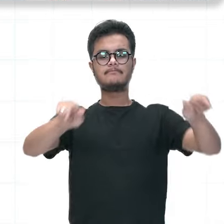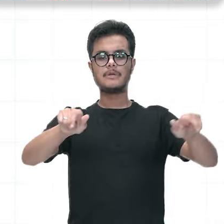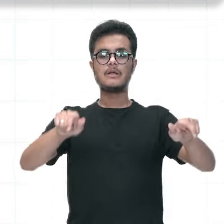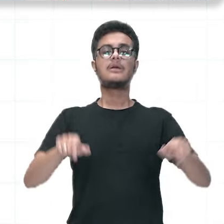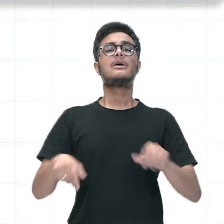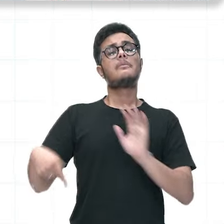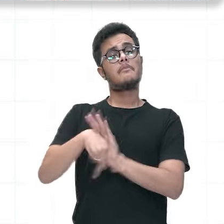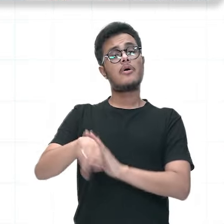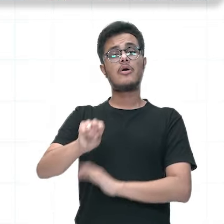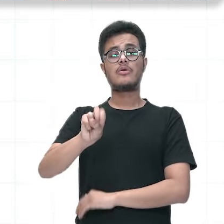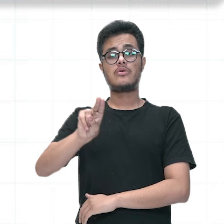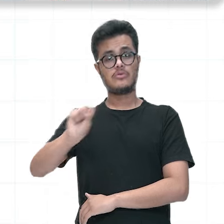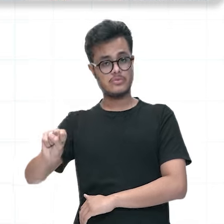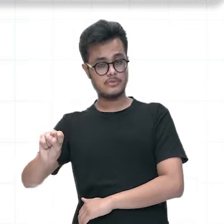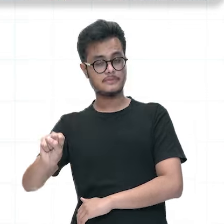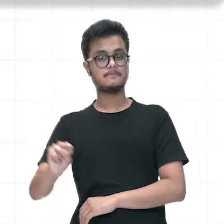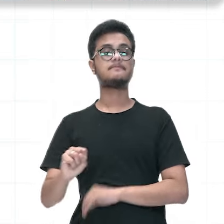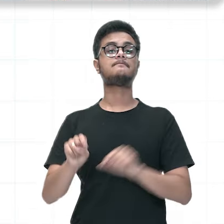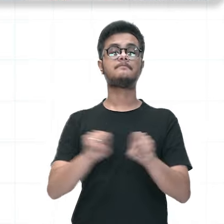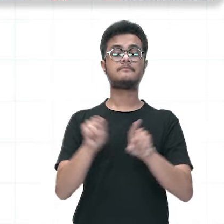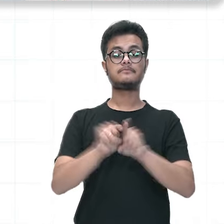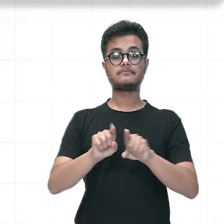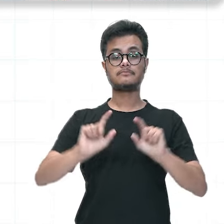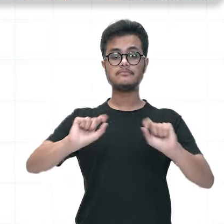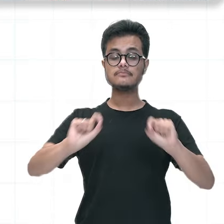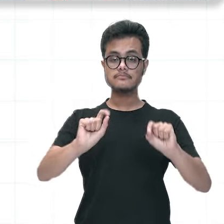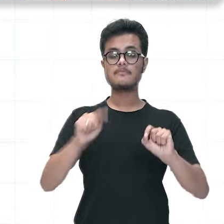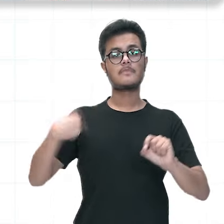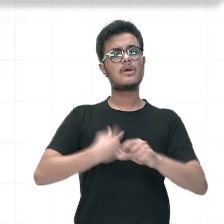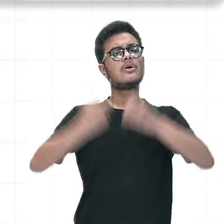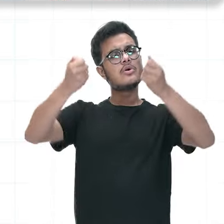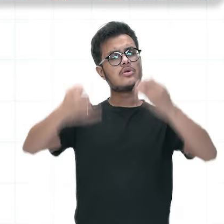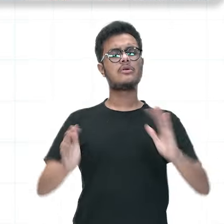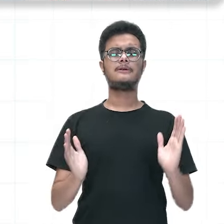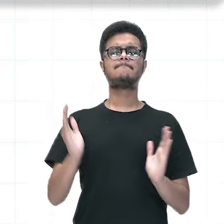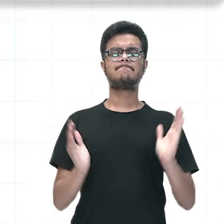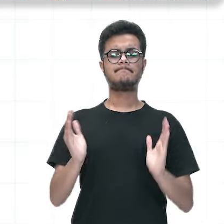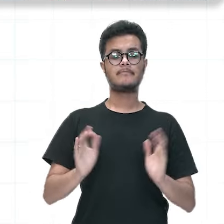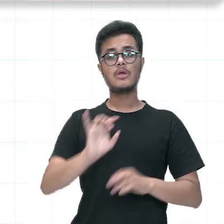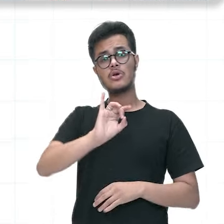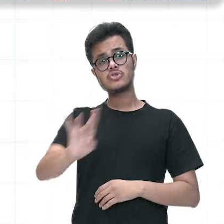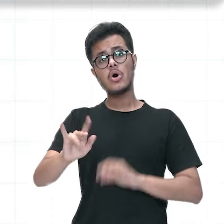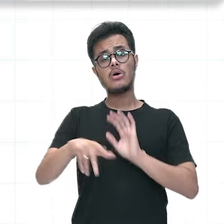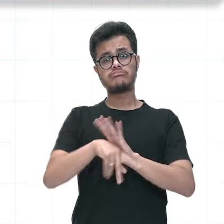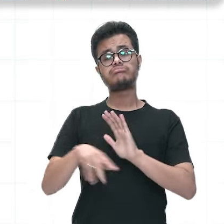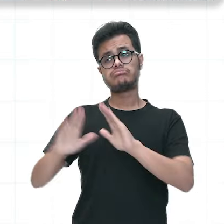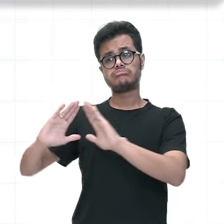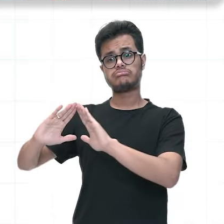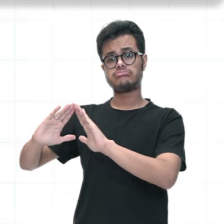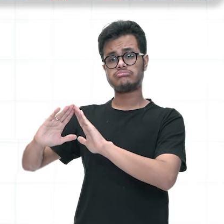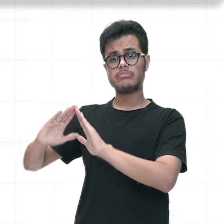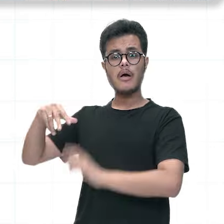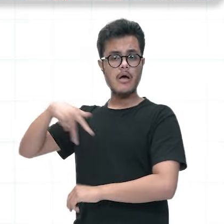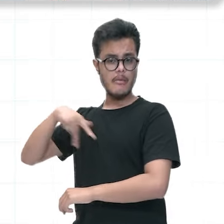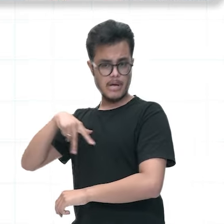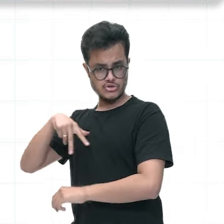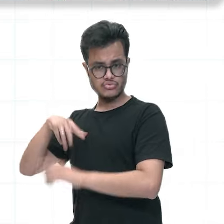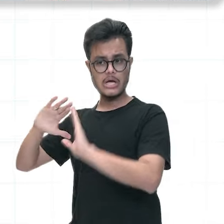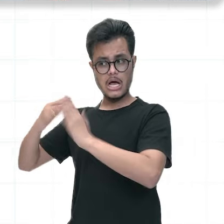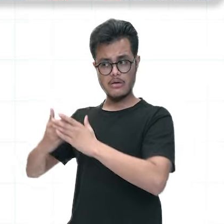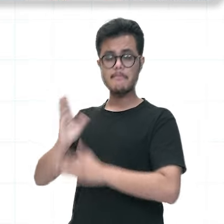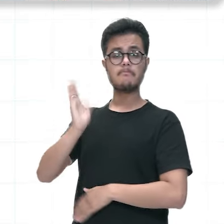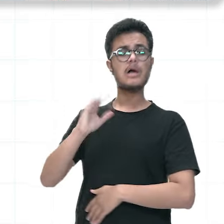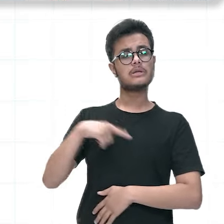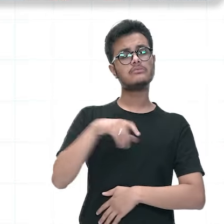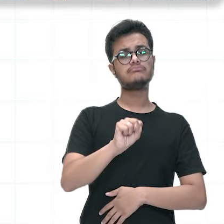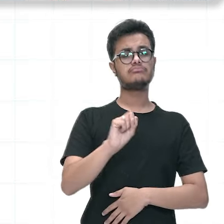pelo SUS. E no momento ali, gente estava, até o momento, né? Estava disponível na rede privada de saúde, mas atualmente a gente